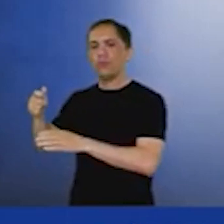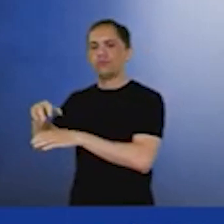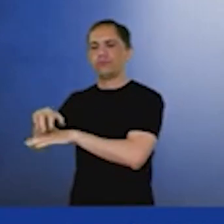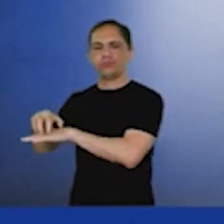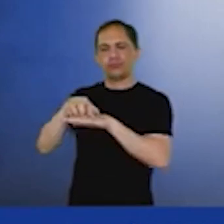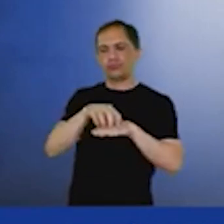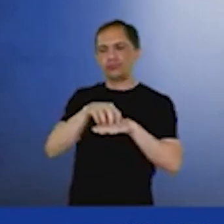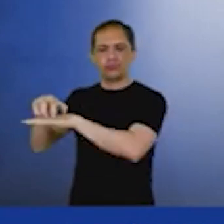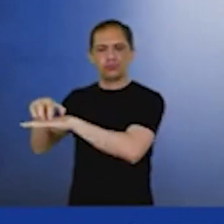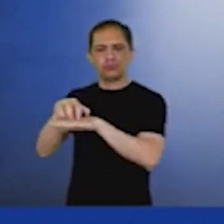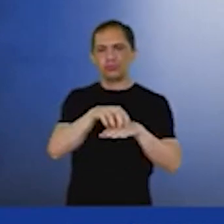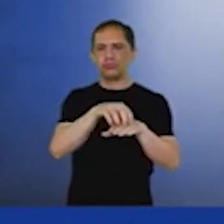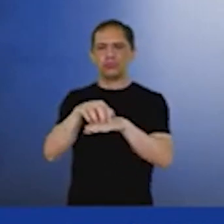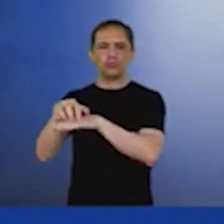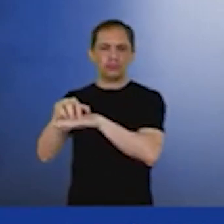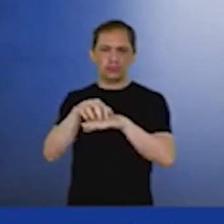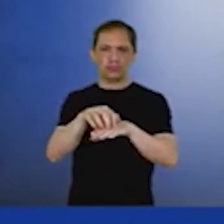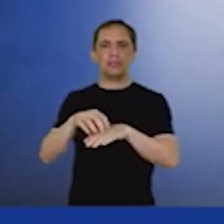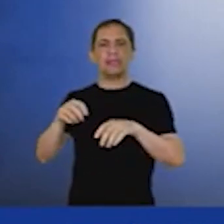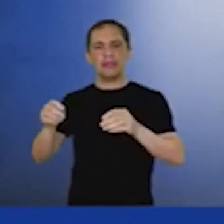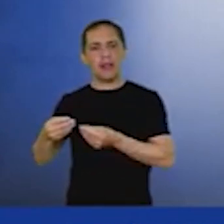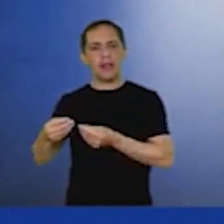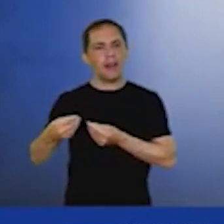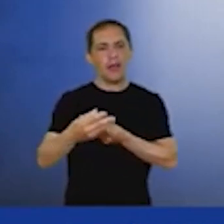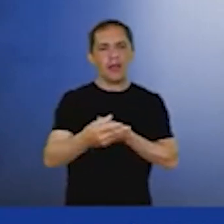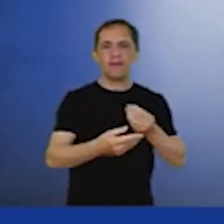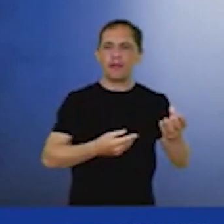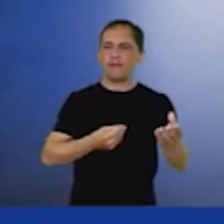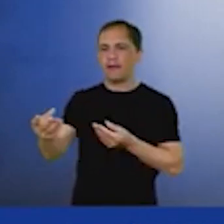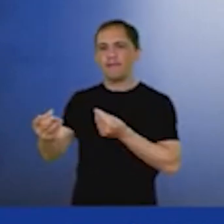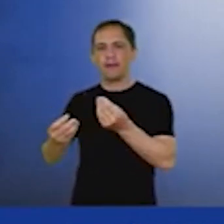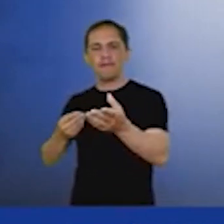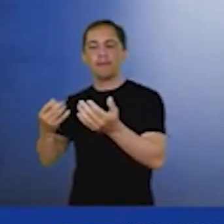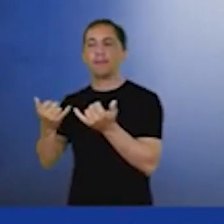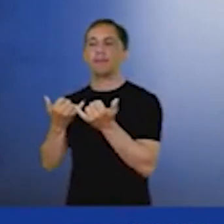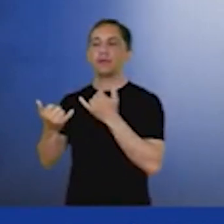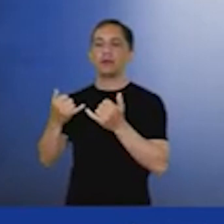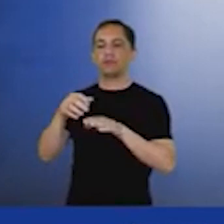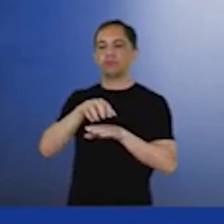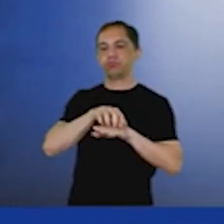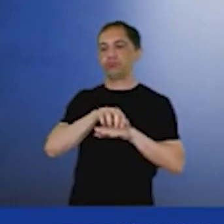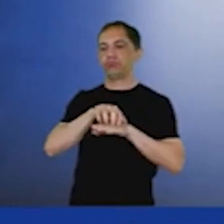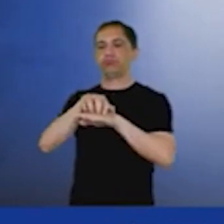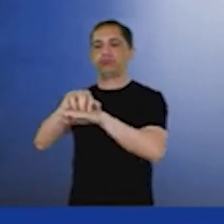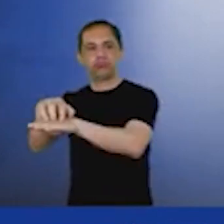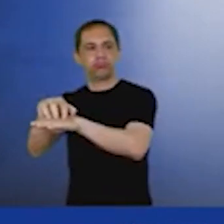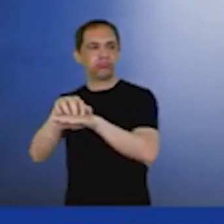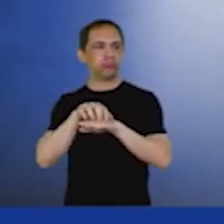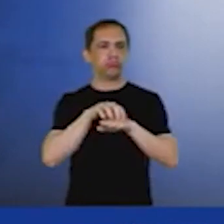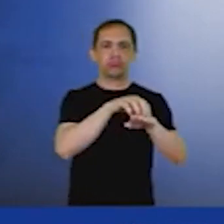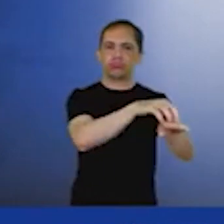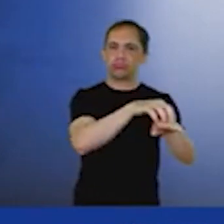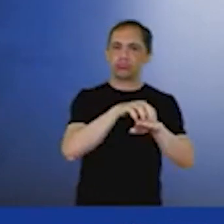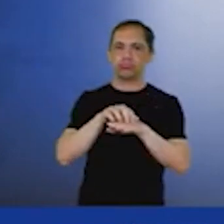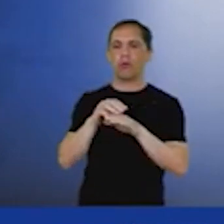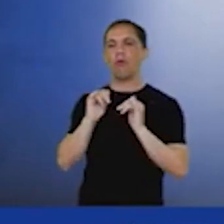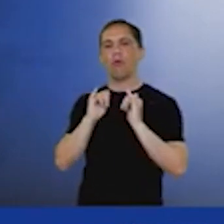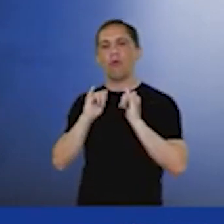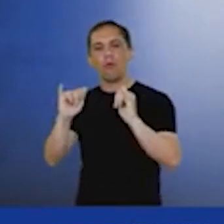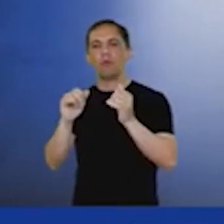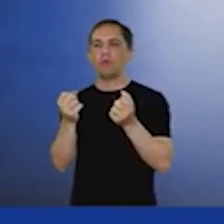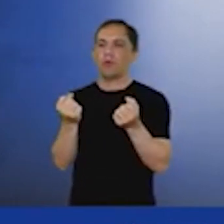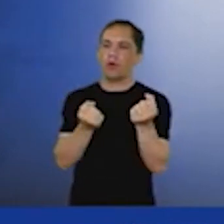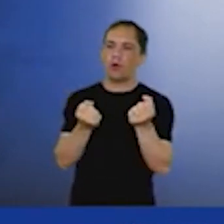um jeito rápido, a gente consegue levar um veículo movido a combustão para resolver o custo